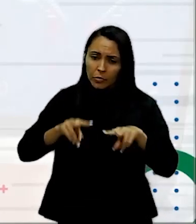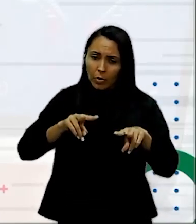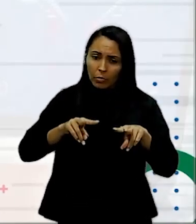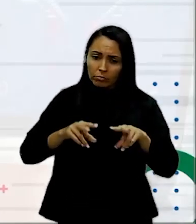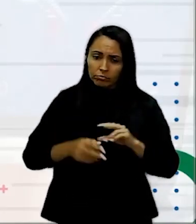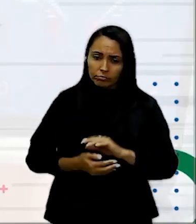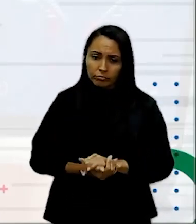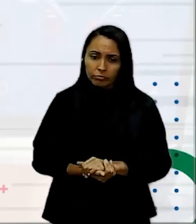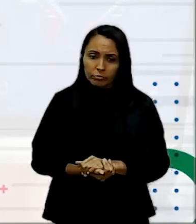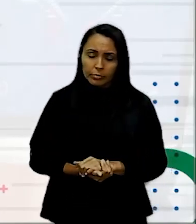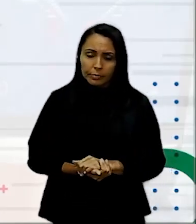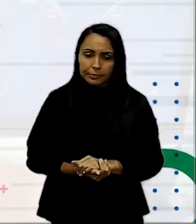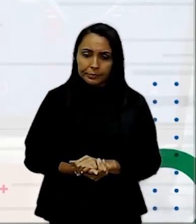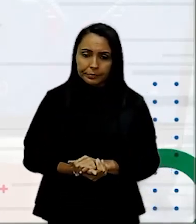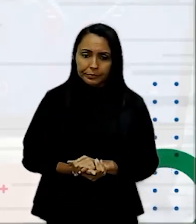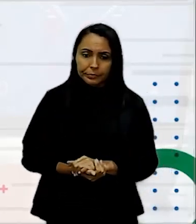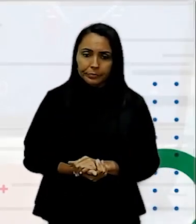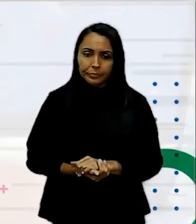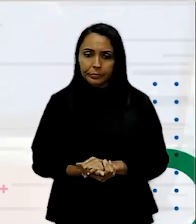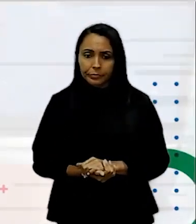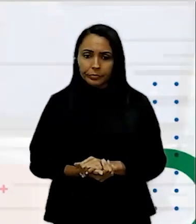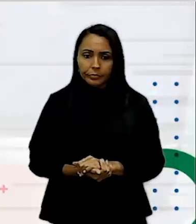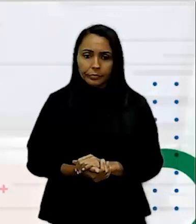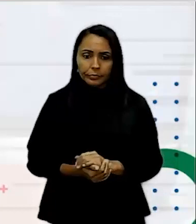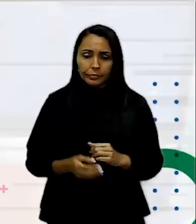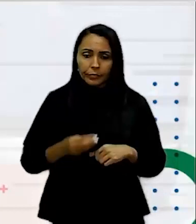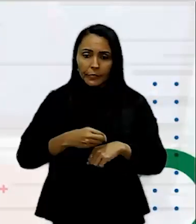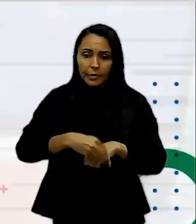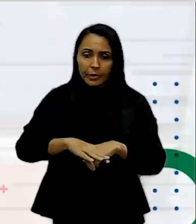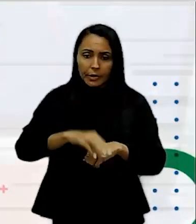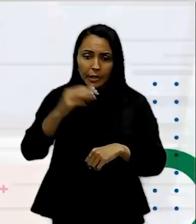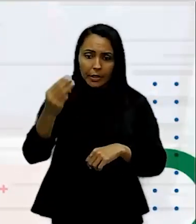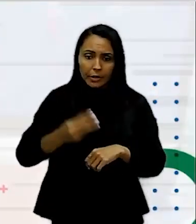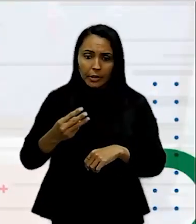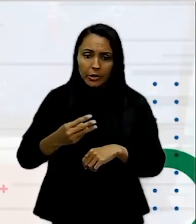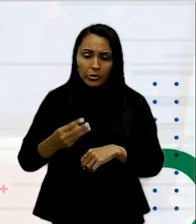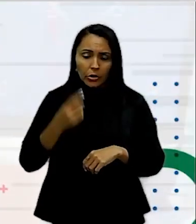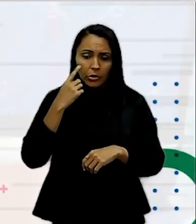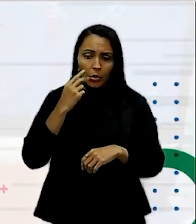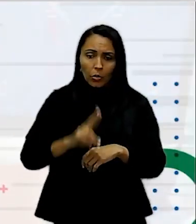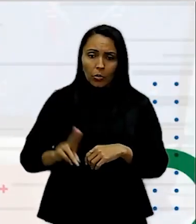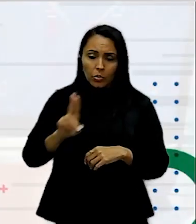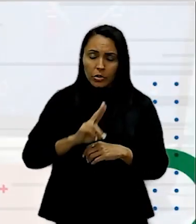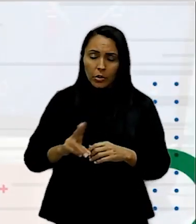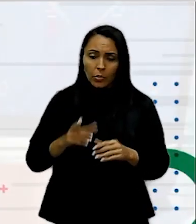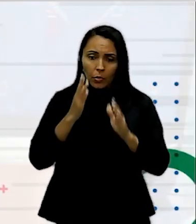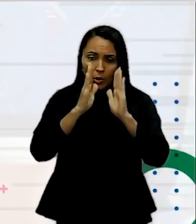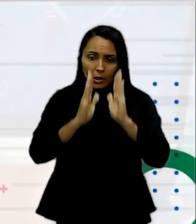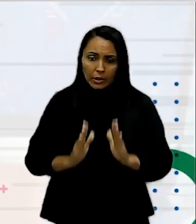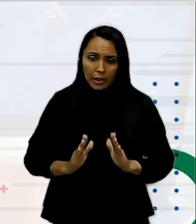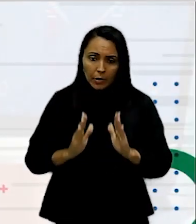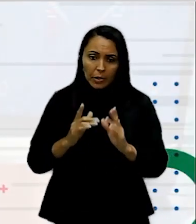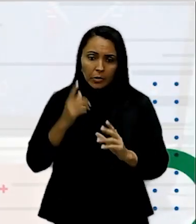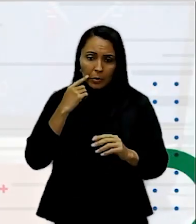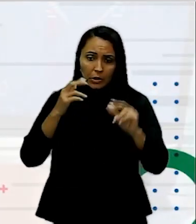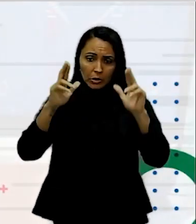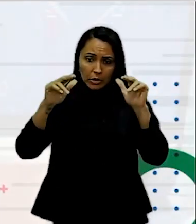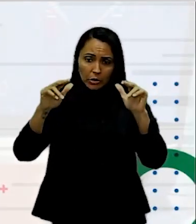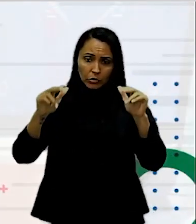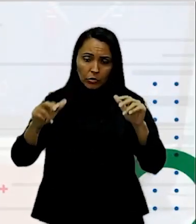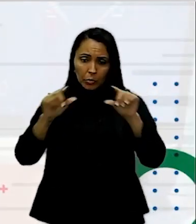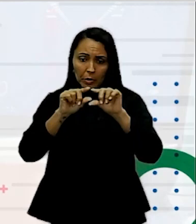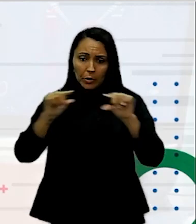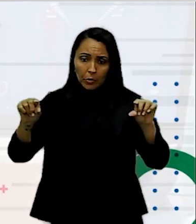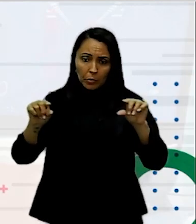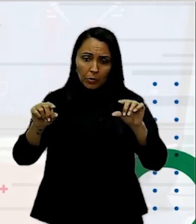Vamos passar Dica 3 Use o alinhamento centralizado apenas para títulos ou pequenos blocos de